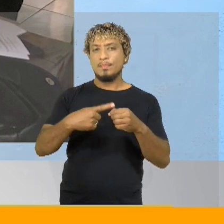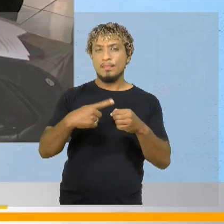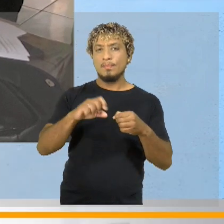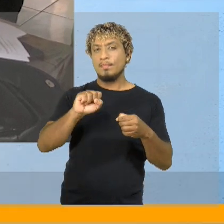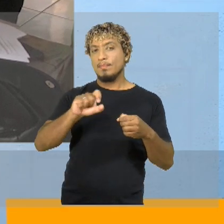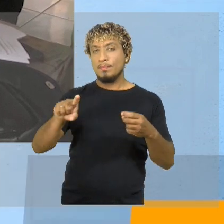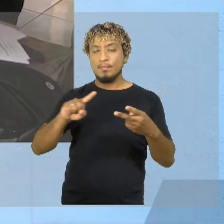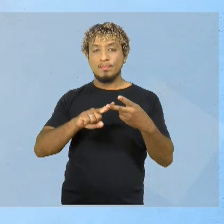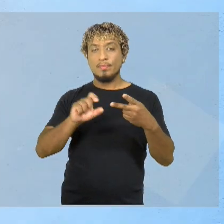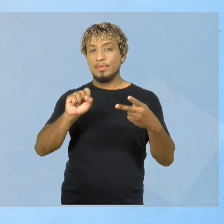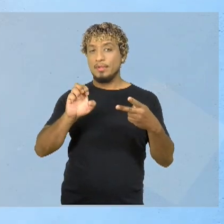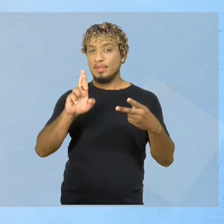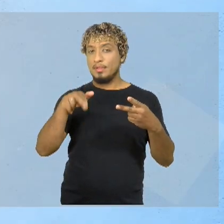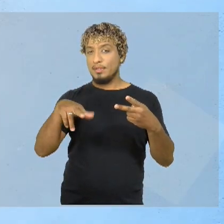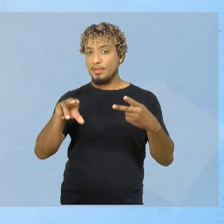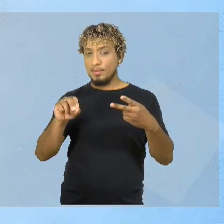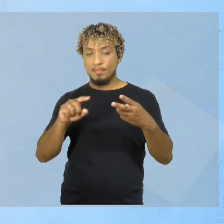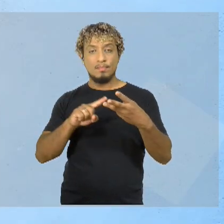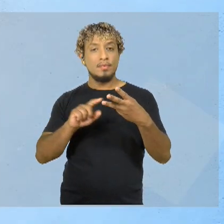Serrano e Apicum Açul.